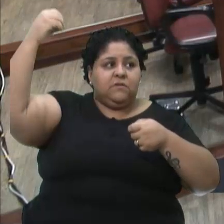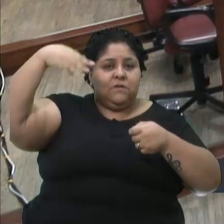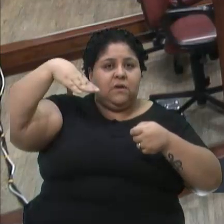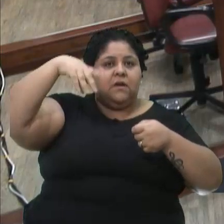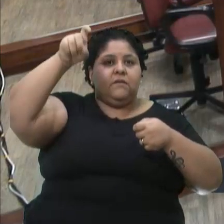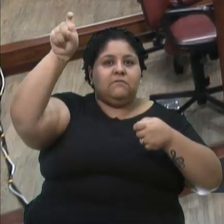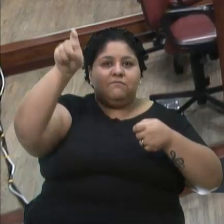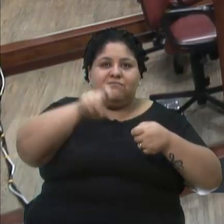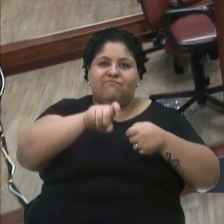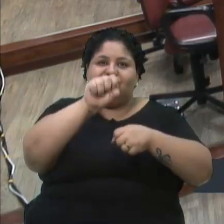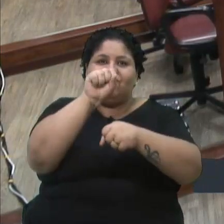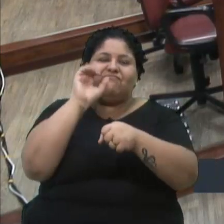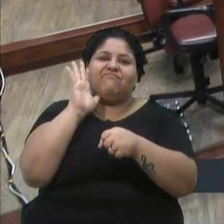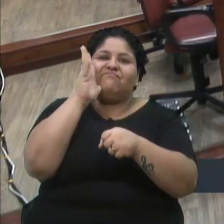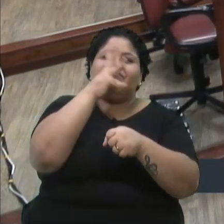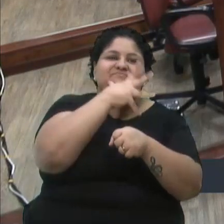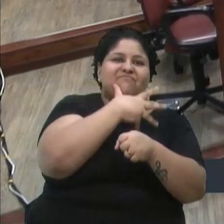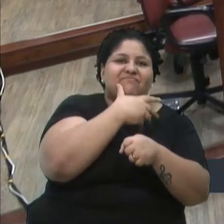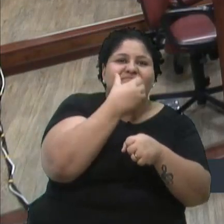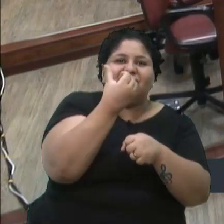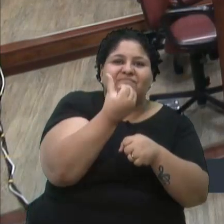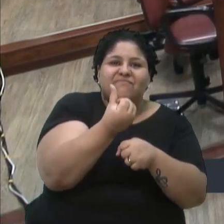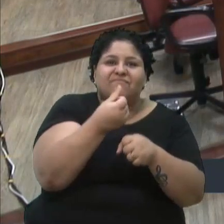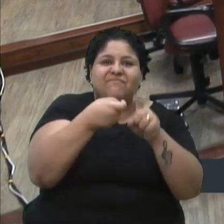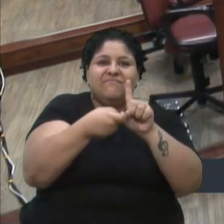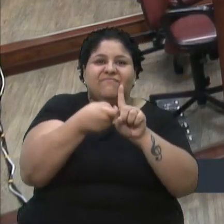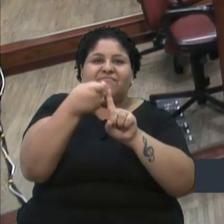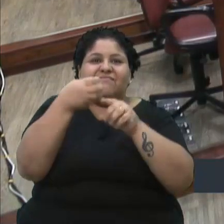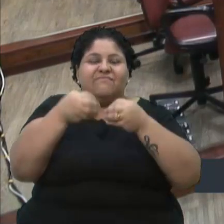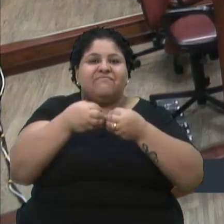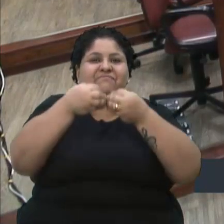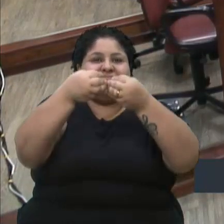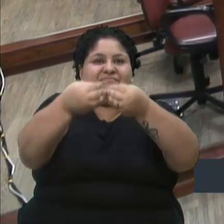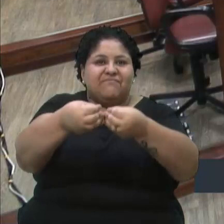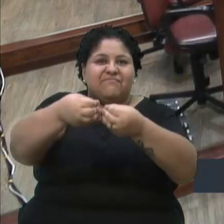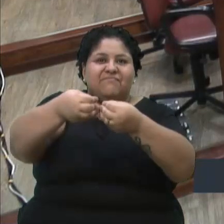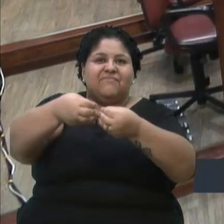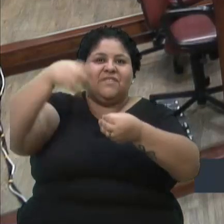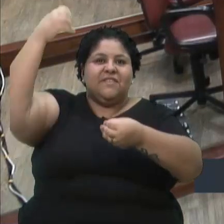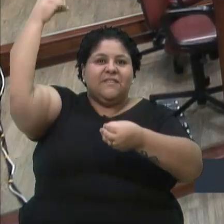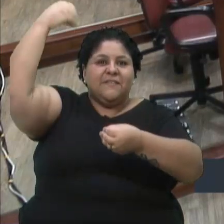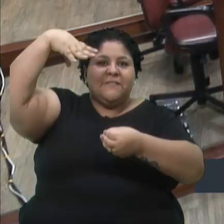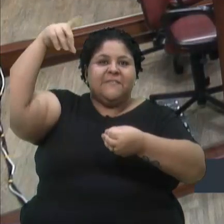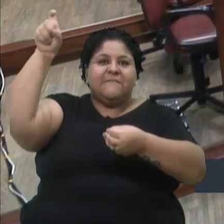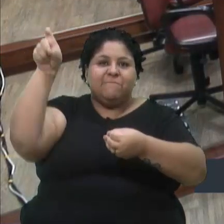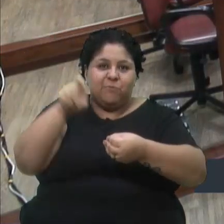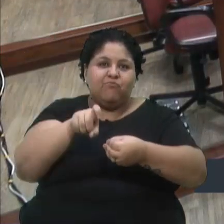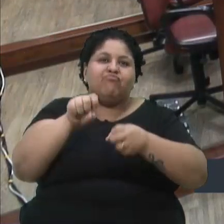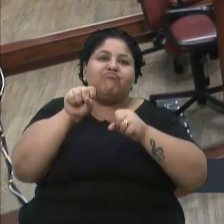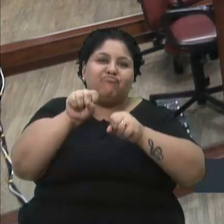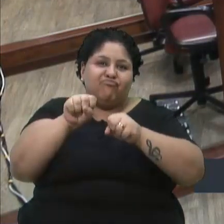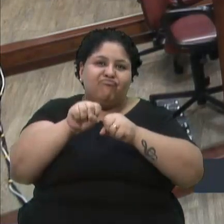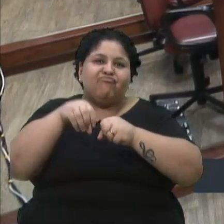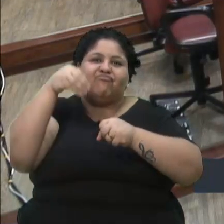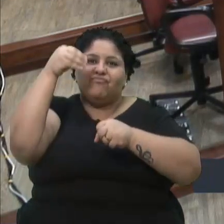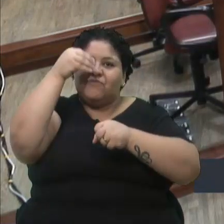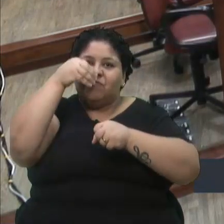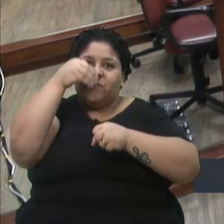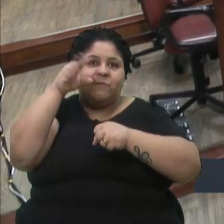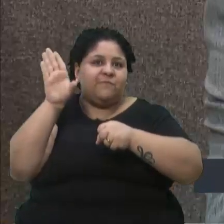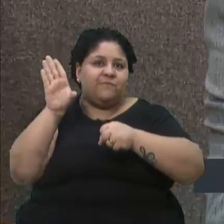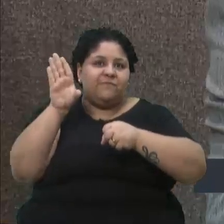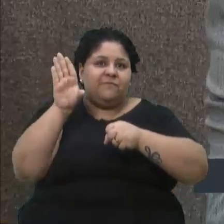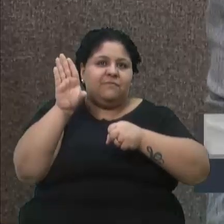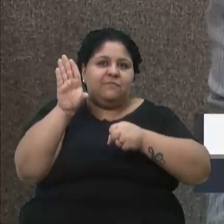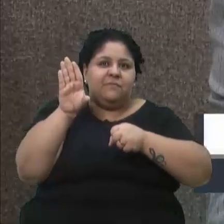demorando seis meses para entregar o raio-x. Isso aí pode afetar diretamente o que o senhor está falando, né? Se não conseguem entregar o raio-x